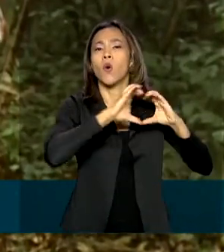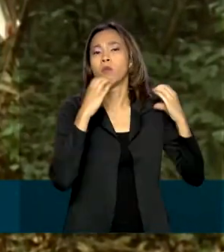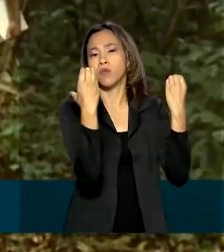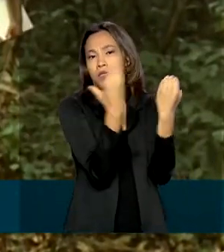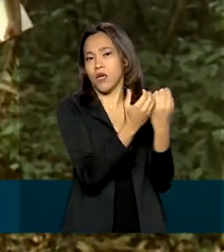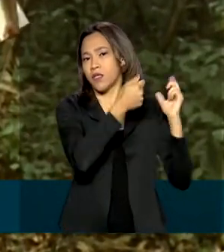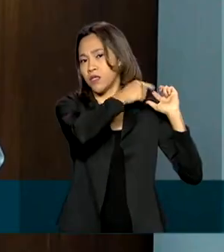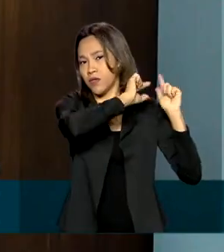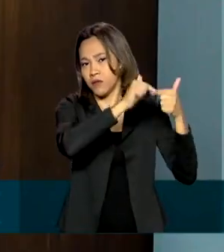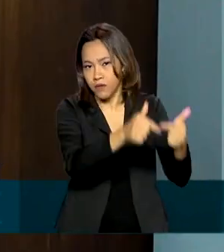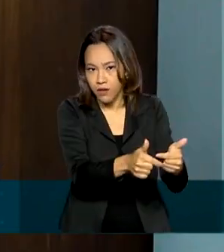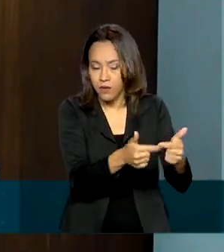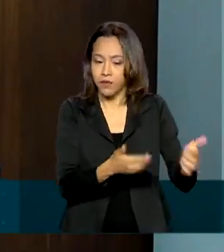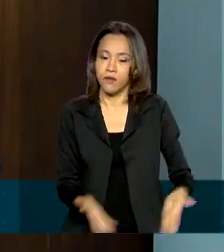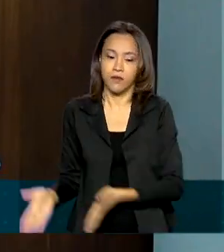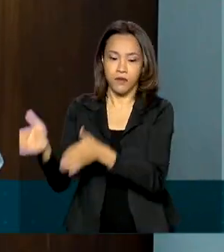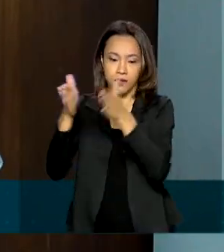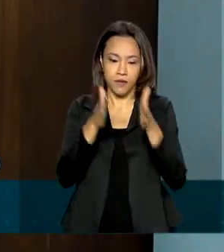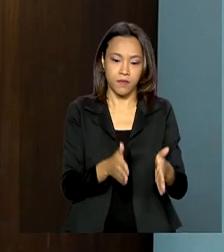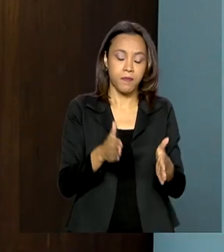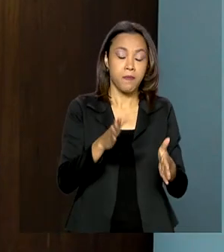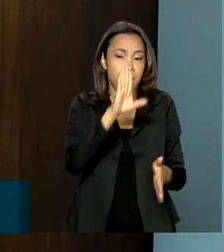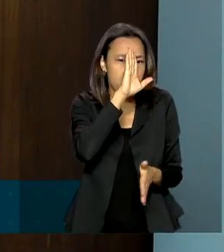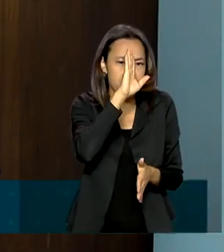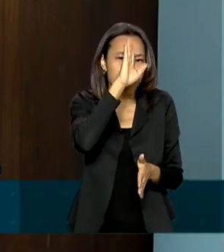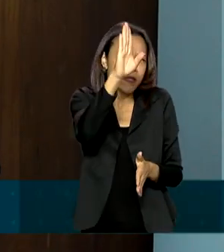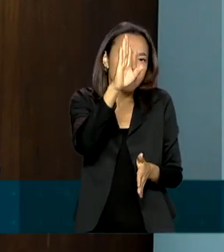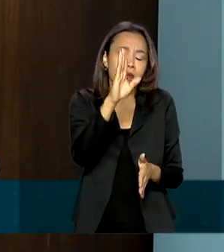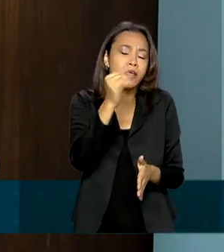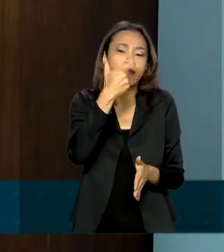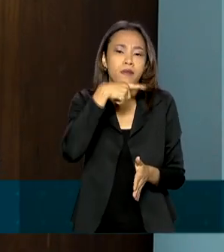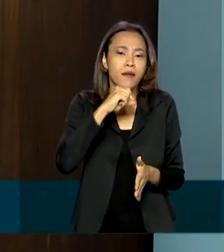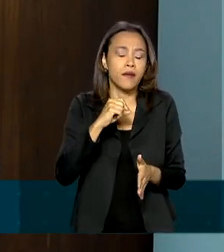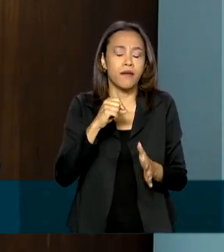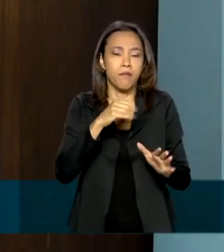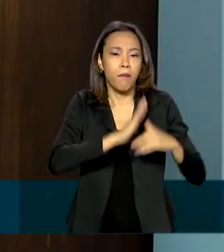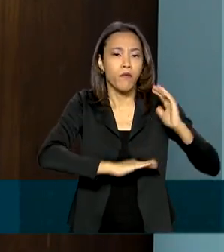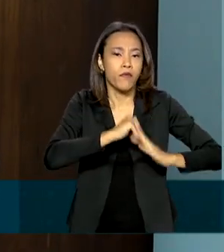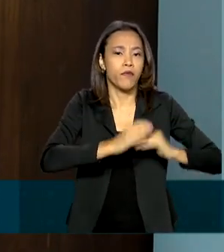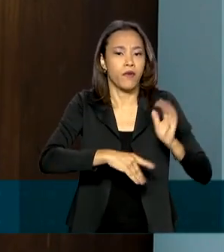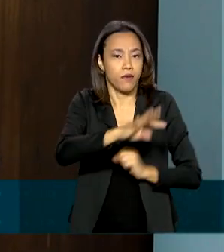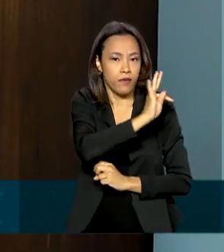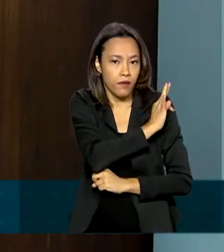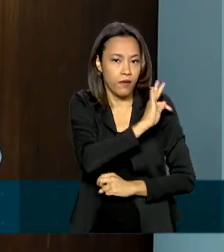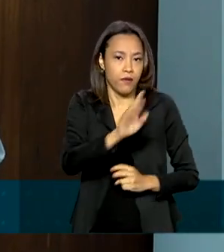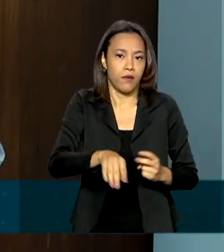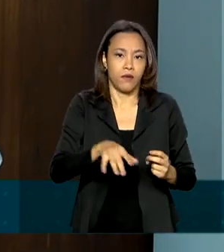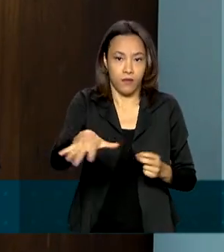tradicionais. Principalmente agentes de assistência técnica, rural,